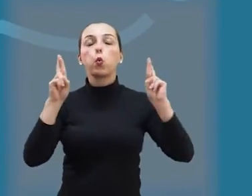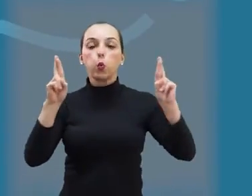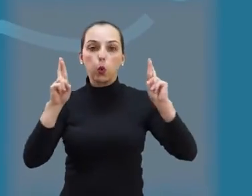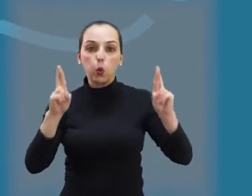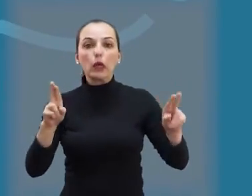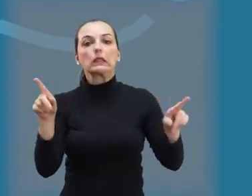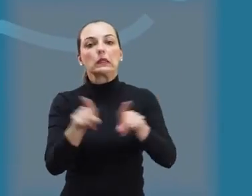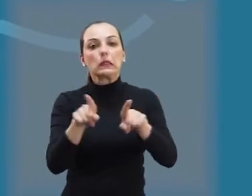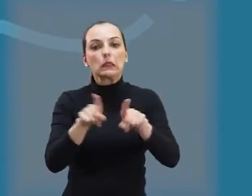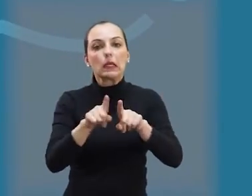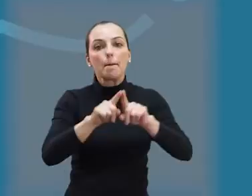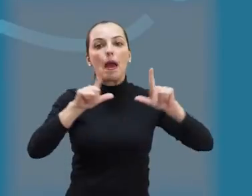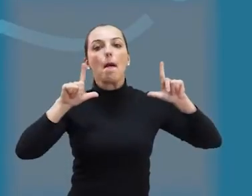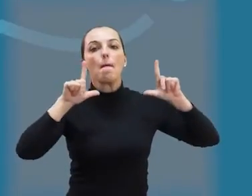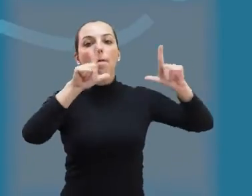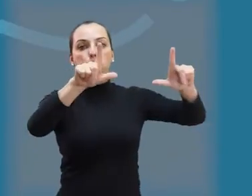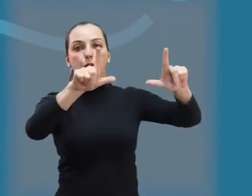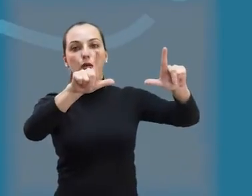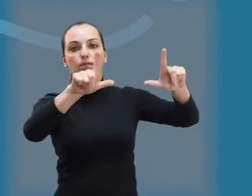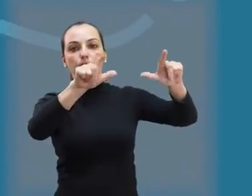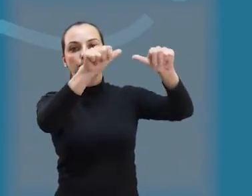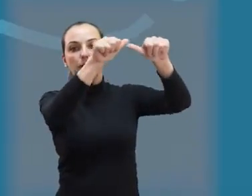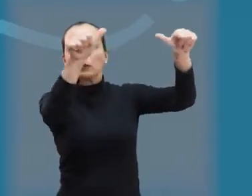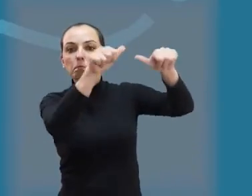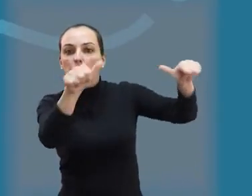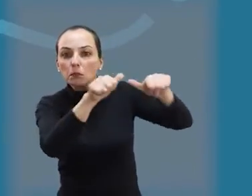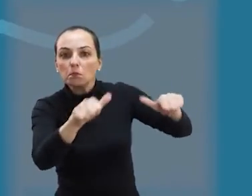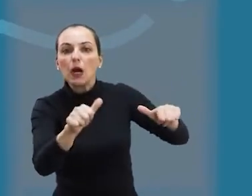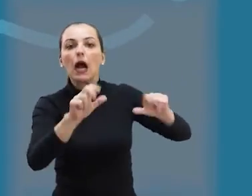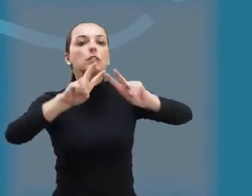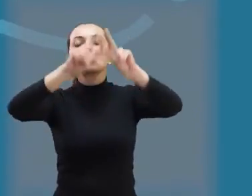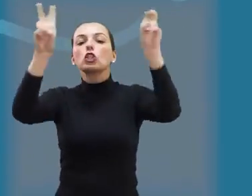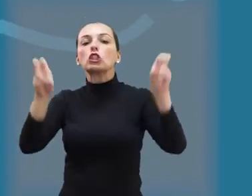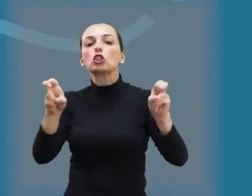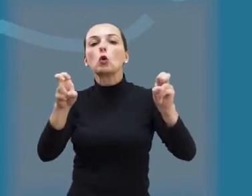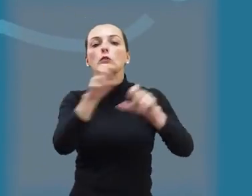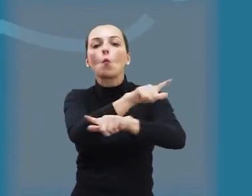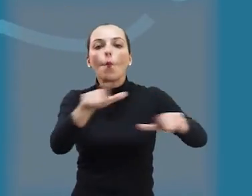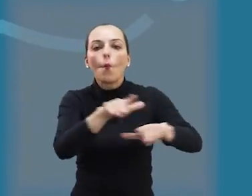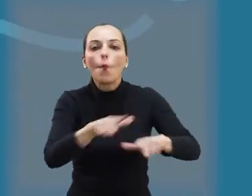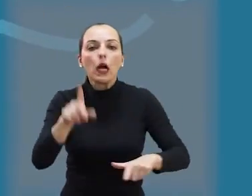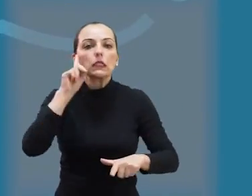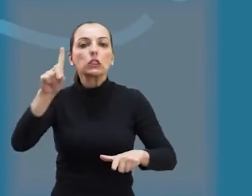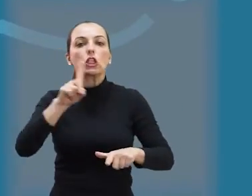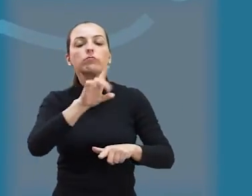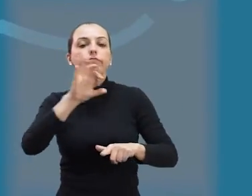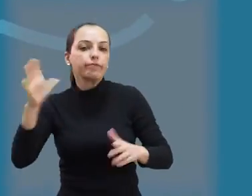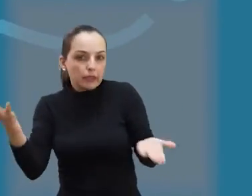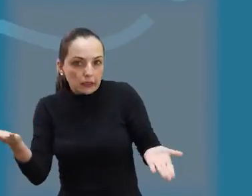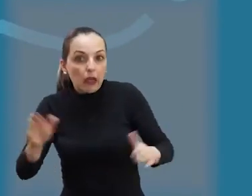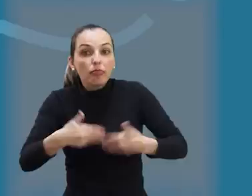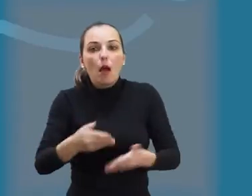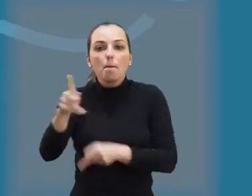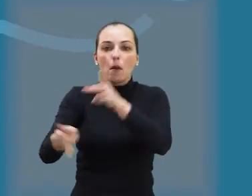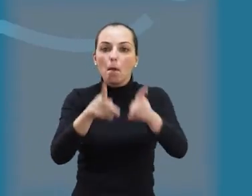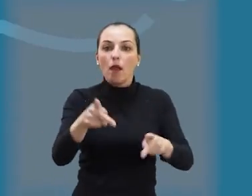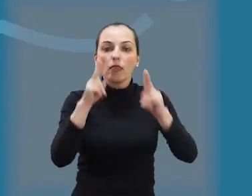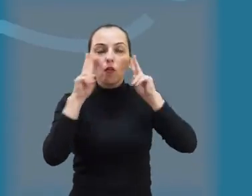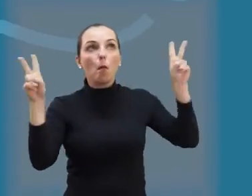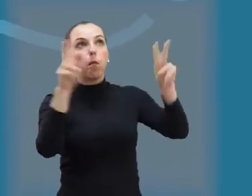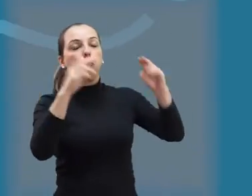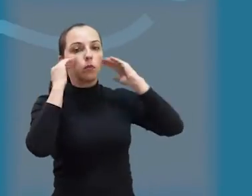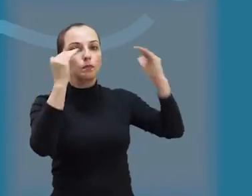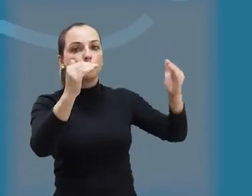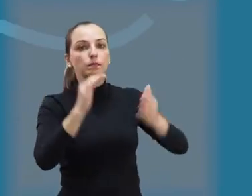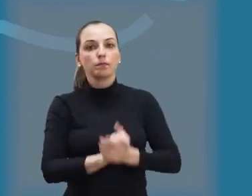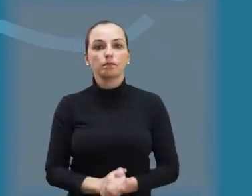chegadinha lá. E eu espero que faça a limpeza. Coloque lá uma placa depois. Limpa o tal dia, para a população respeitar. É o